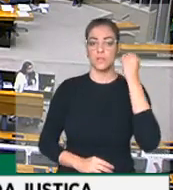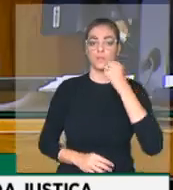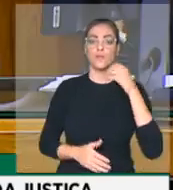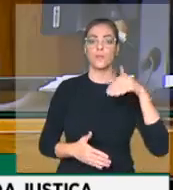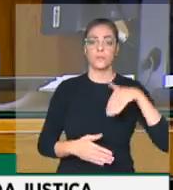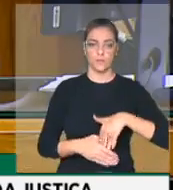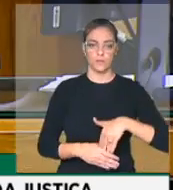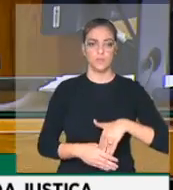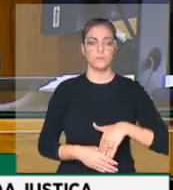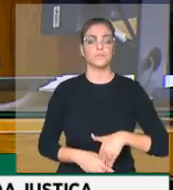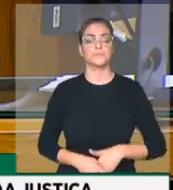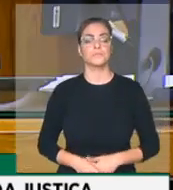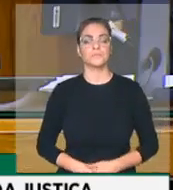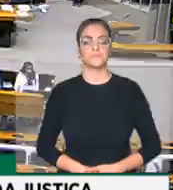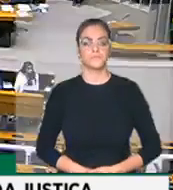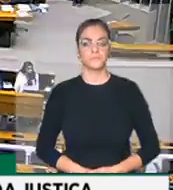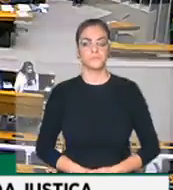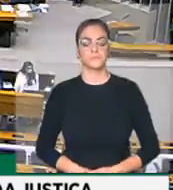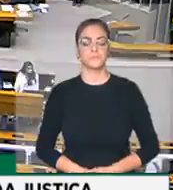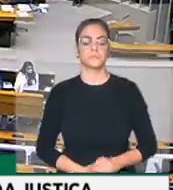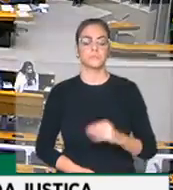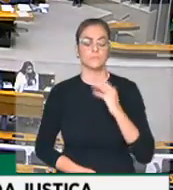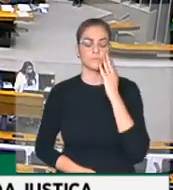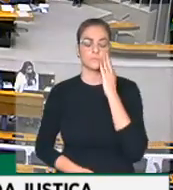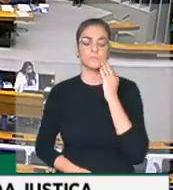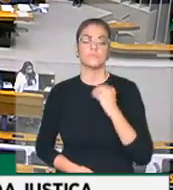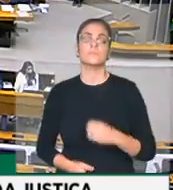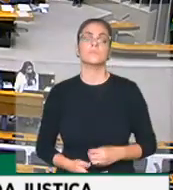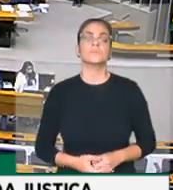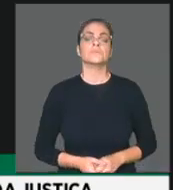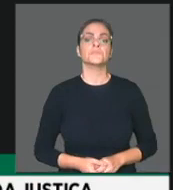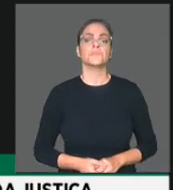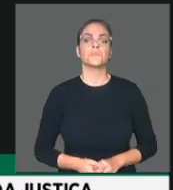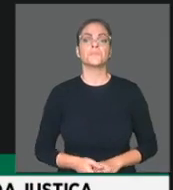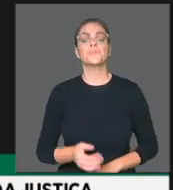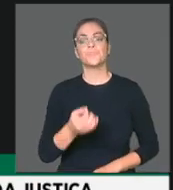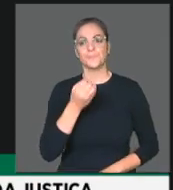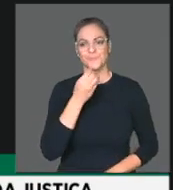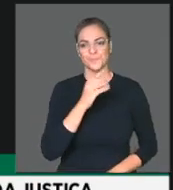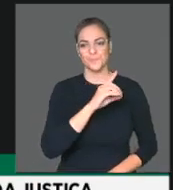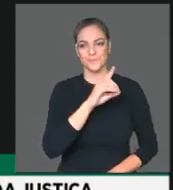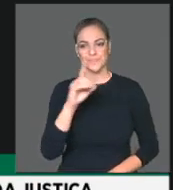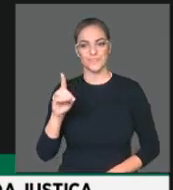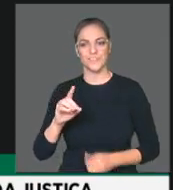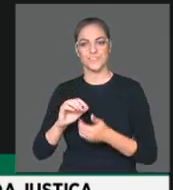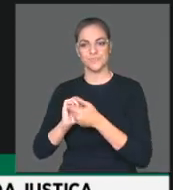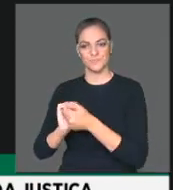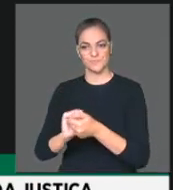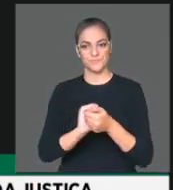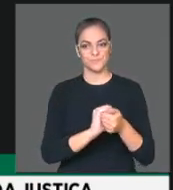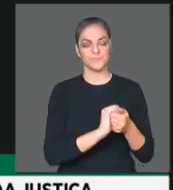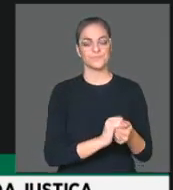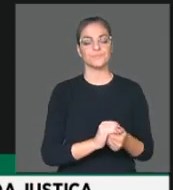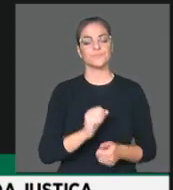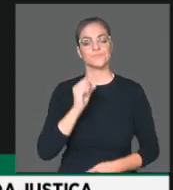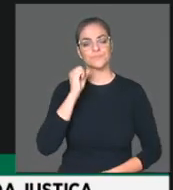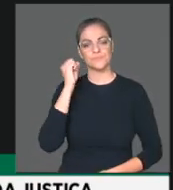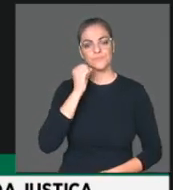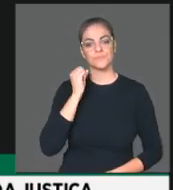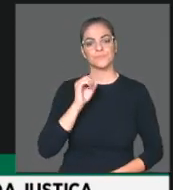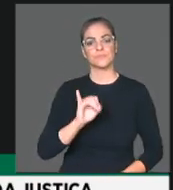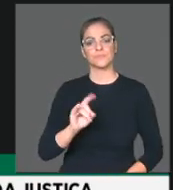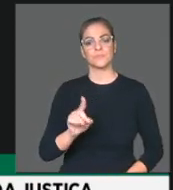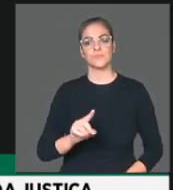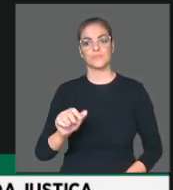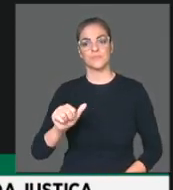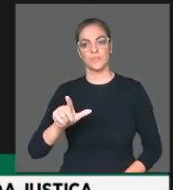Nós, primeiro, bom dia a todos e todas. Nós queremos cumprimentar os senadores Alci por